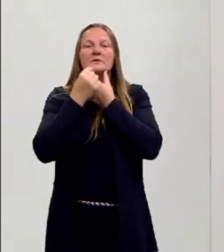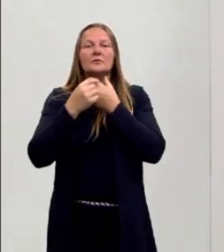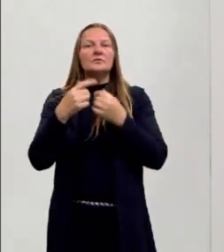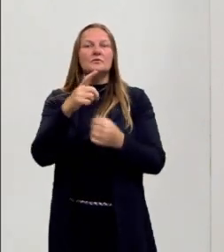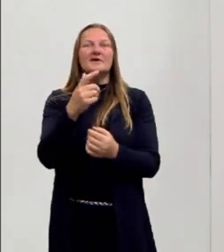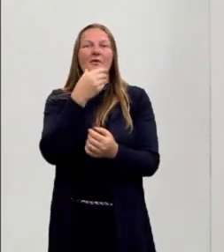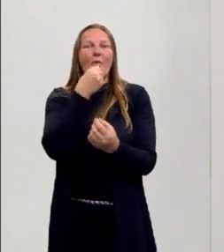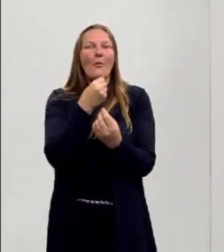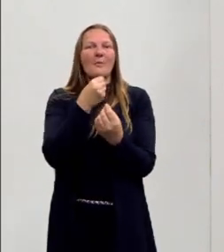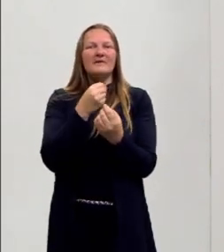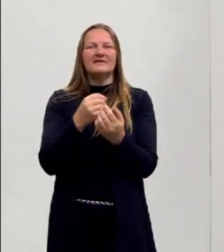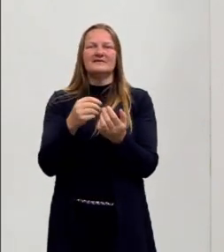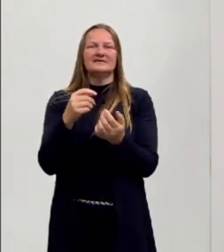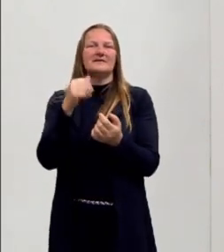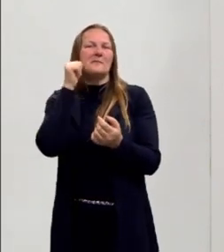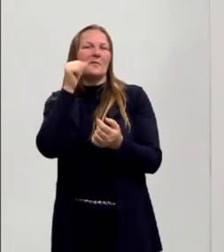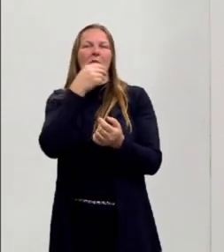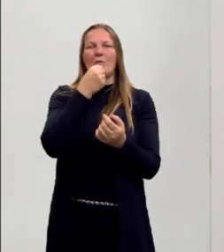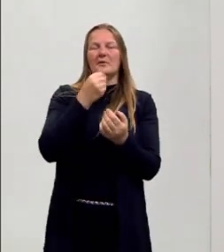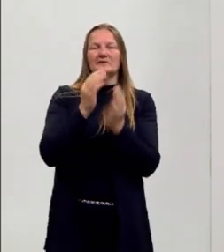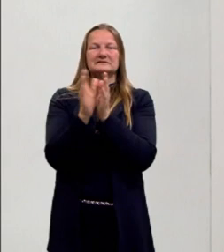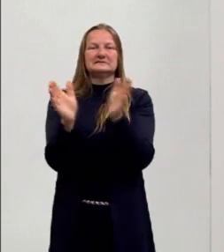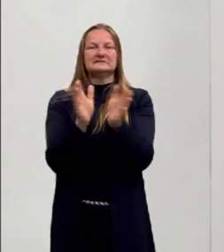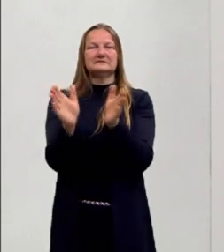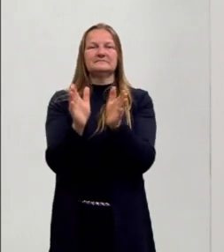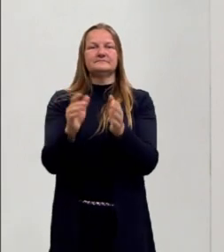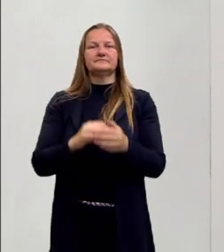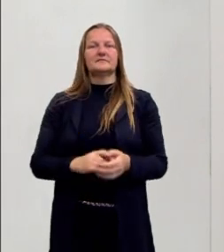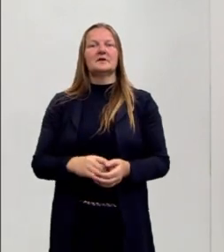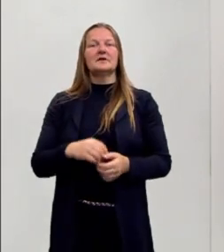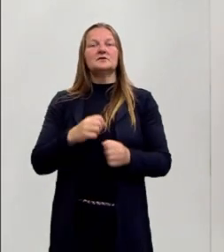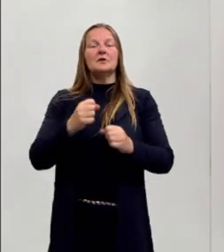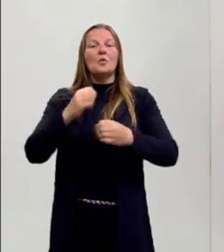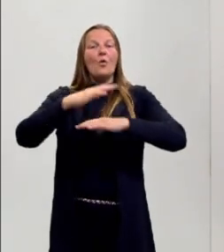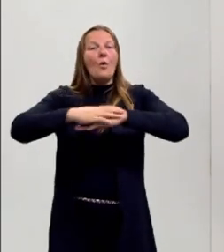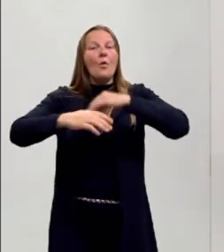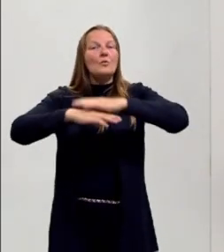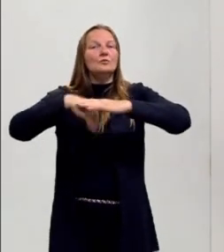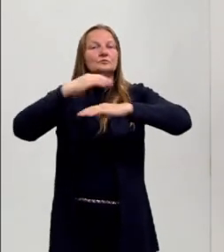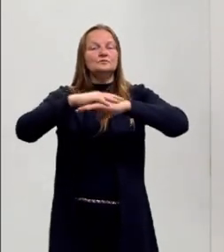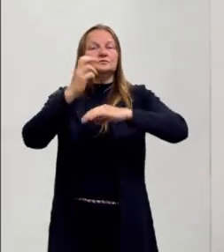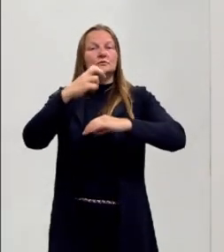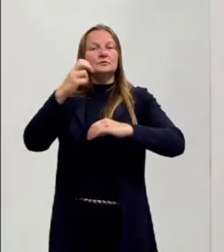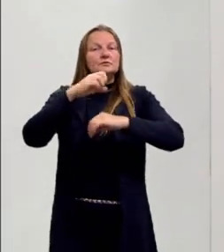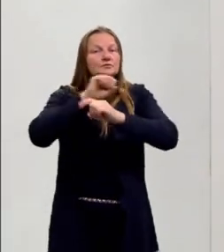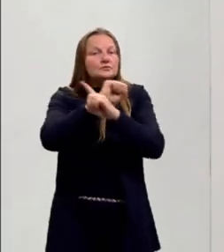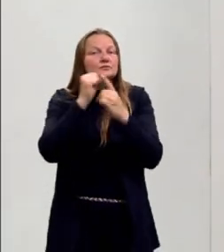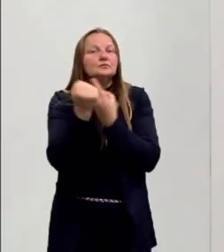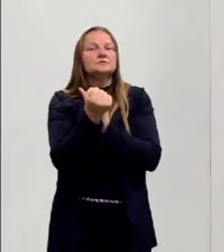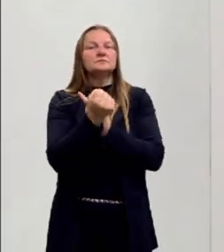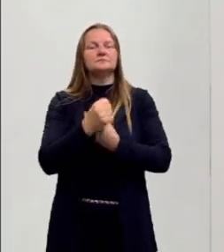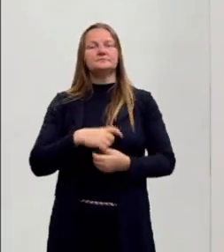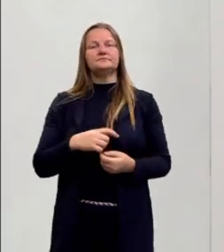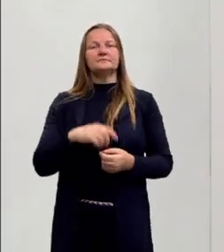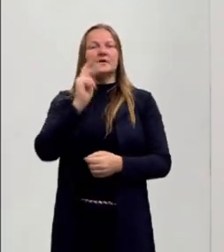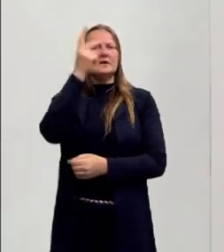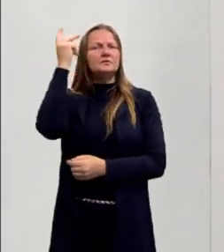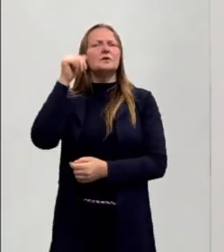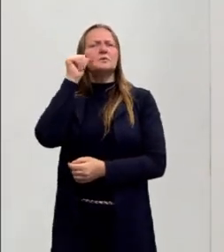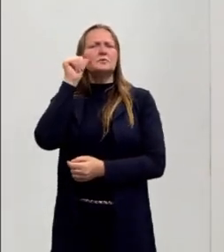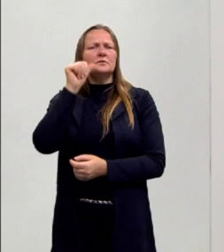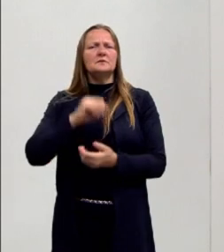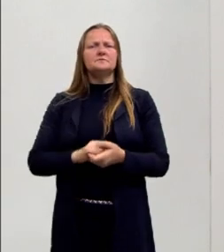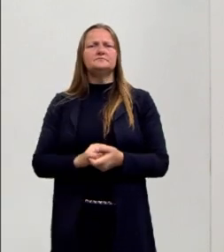existe isso de uma coisa ser de mulher e outra coisa ser de homem. Isso são construções sociais. E a história das mulheres,